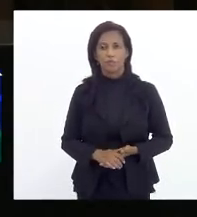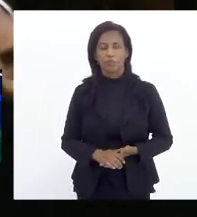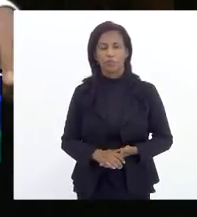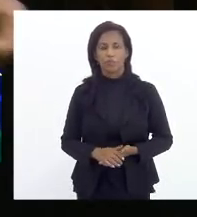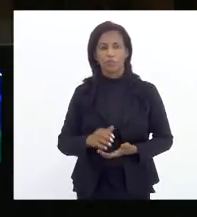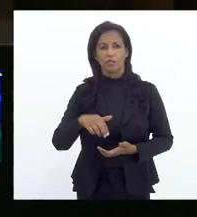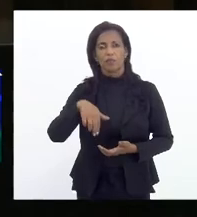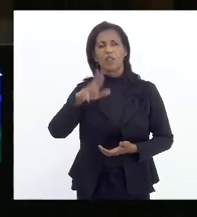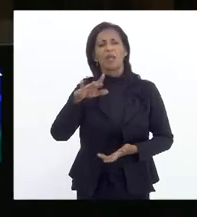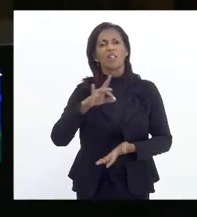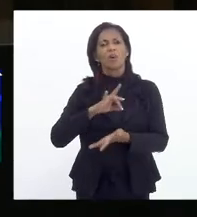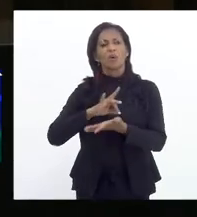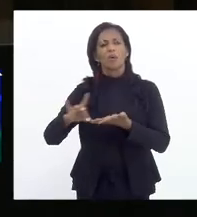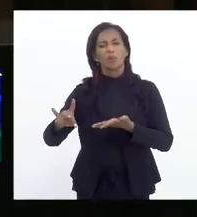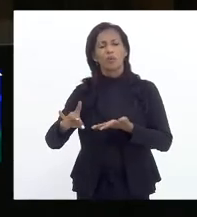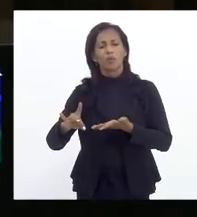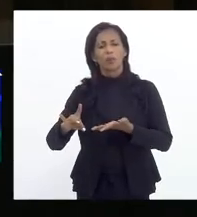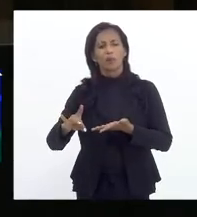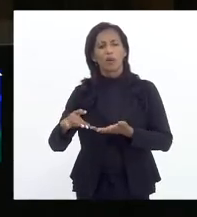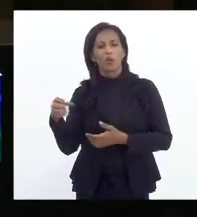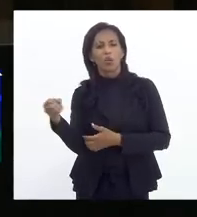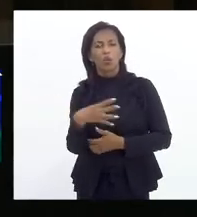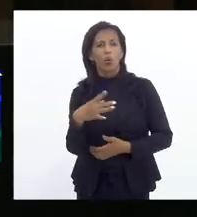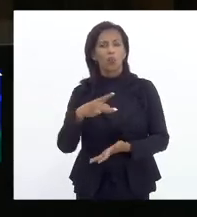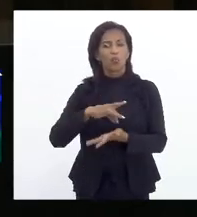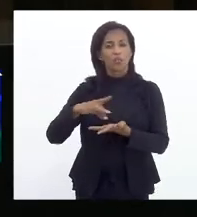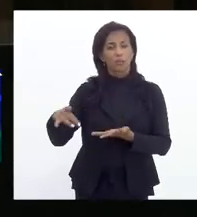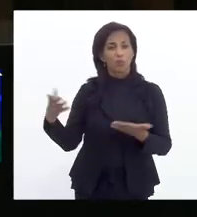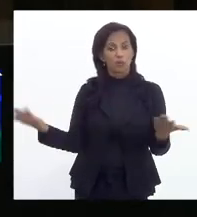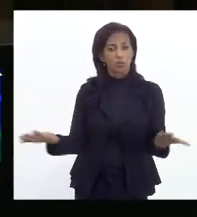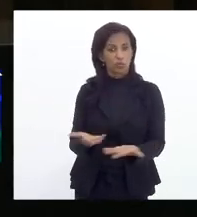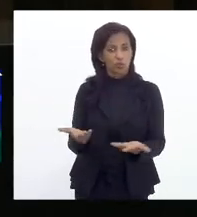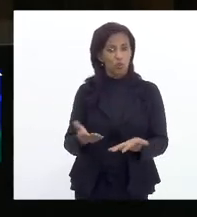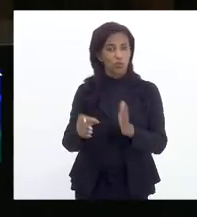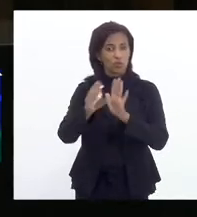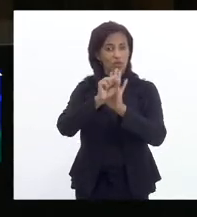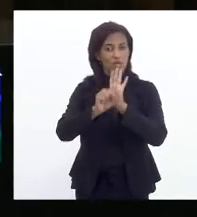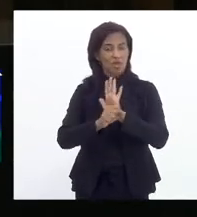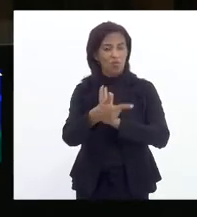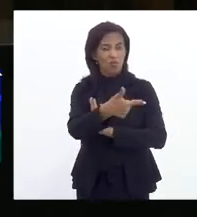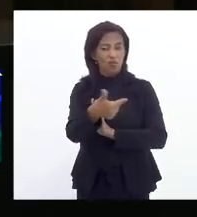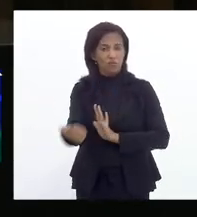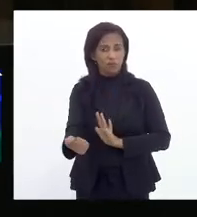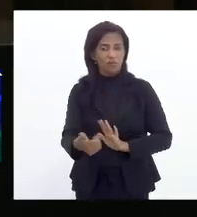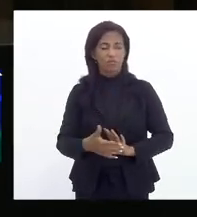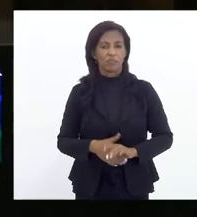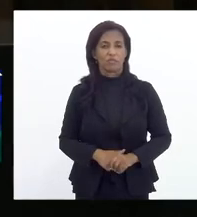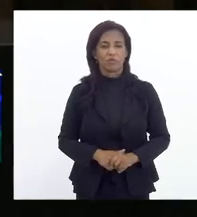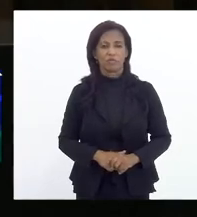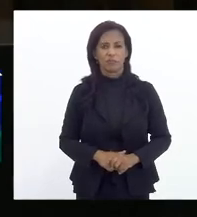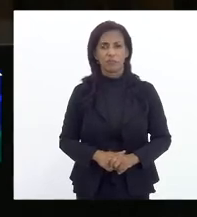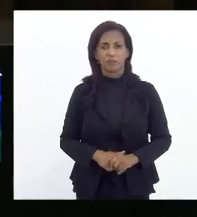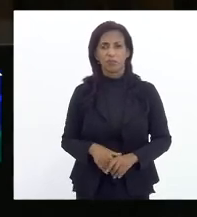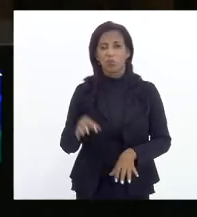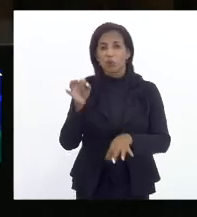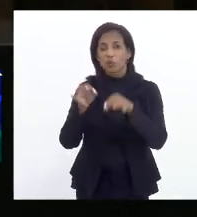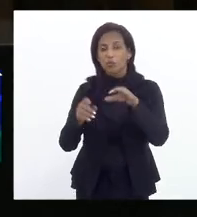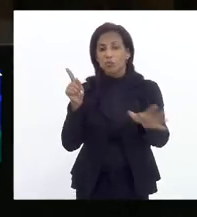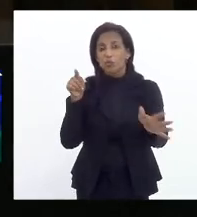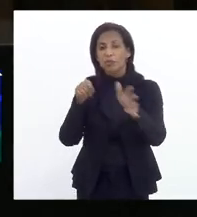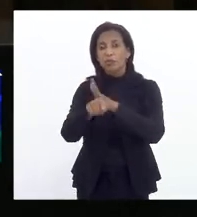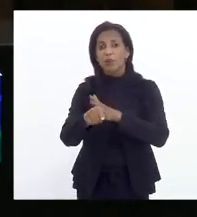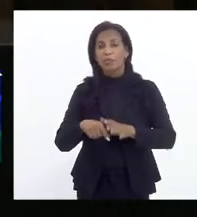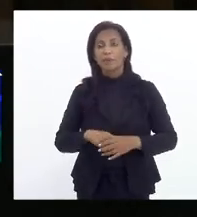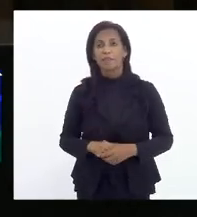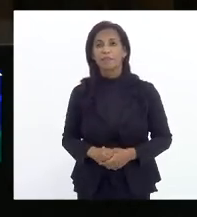quem é o inimigo, quem é o novo inimigo de hoje em pleno século XXI? O desembargador pergunta,